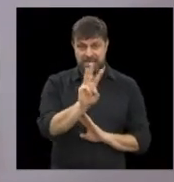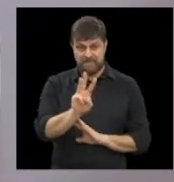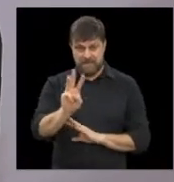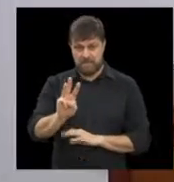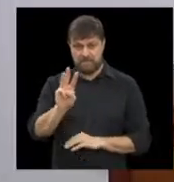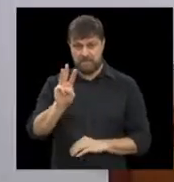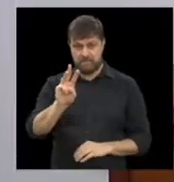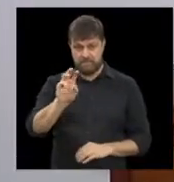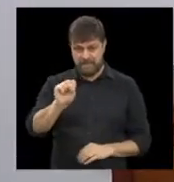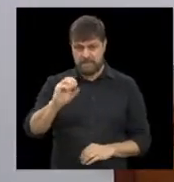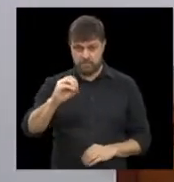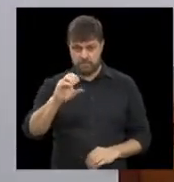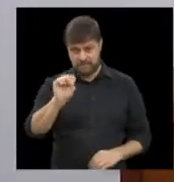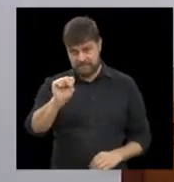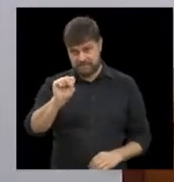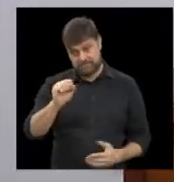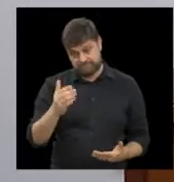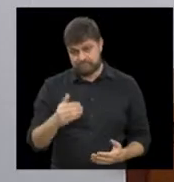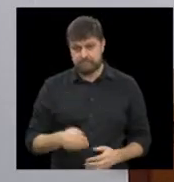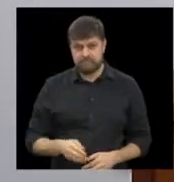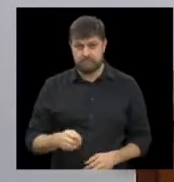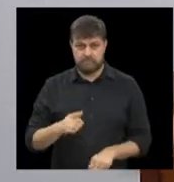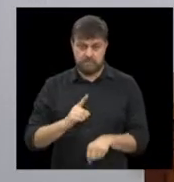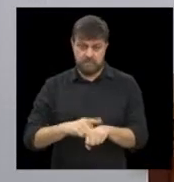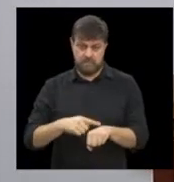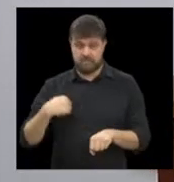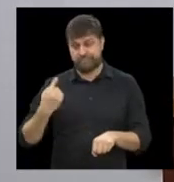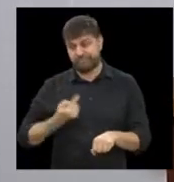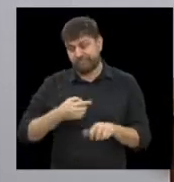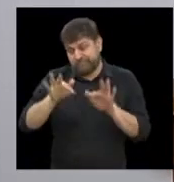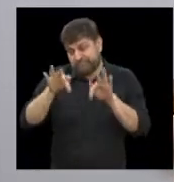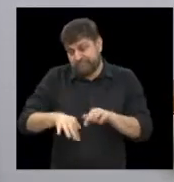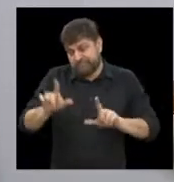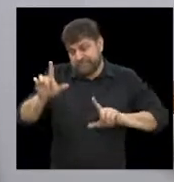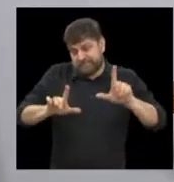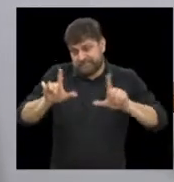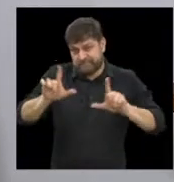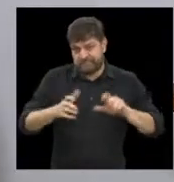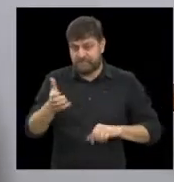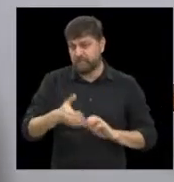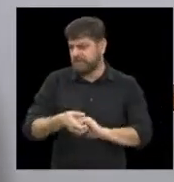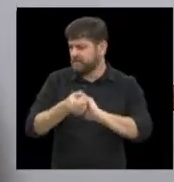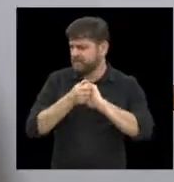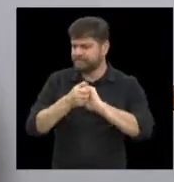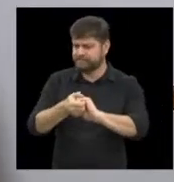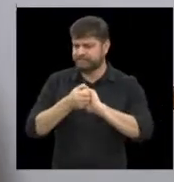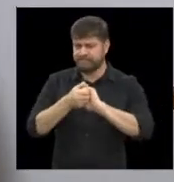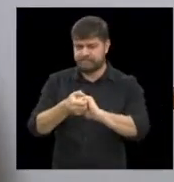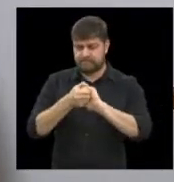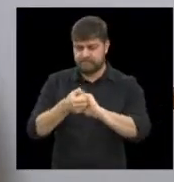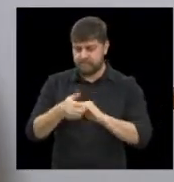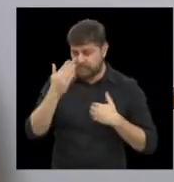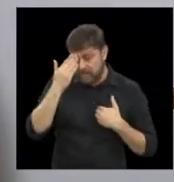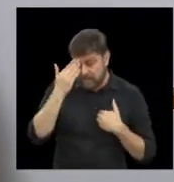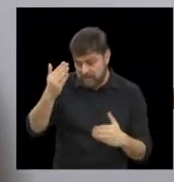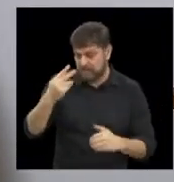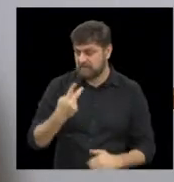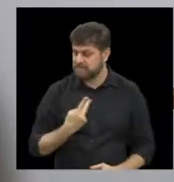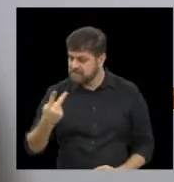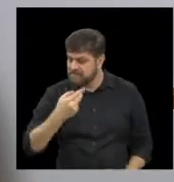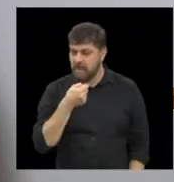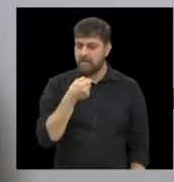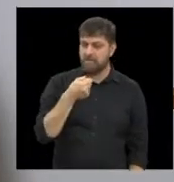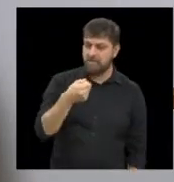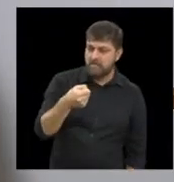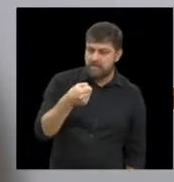SOS. Infelizmente, o nosso programa está acabando, é um trabalho extenso, eu queria parabenizar e agradecer vocês por receberem a